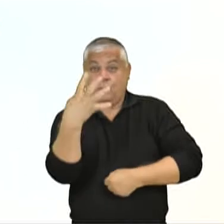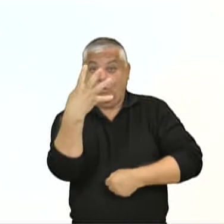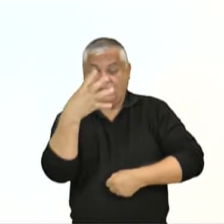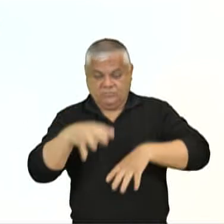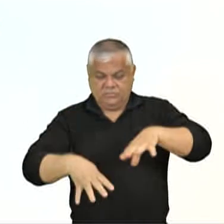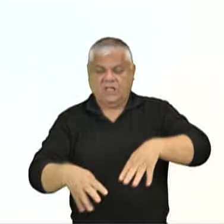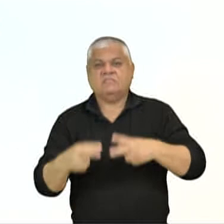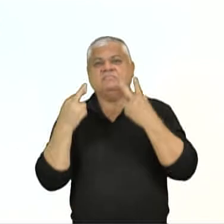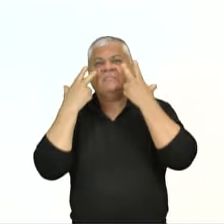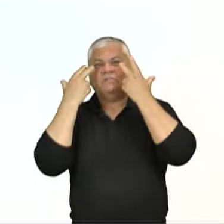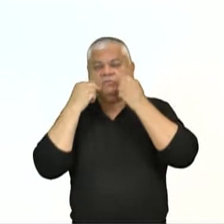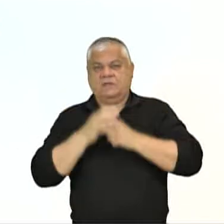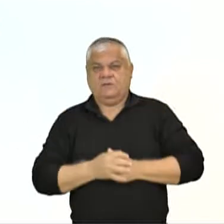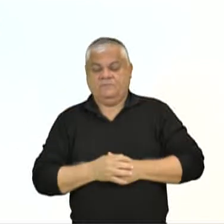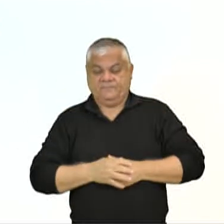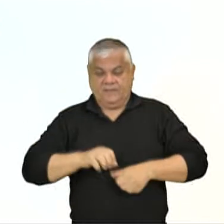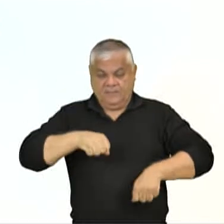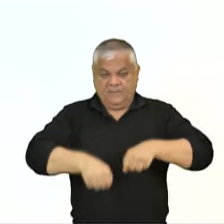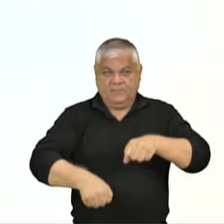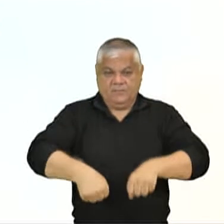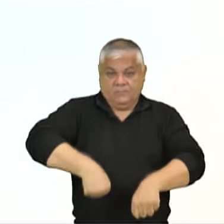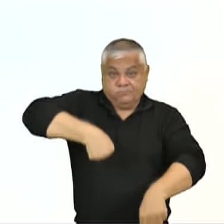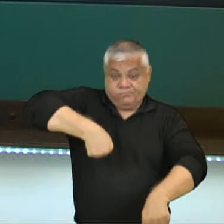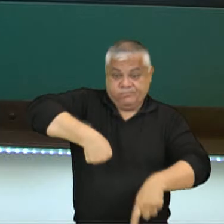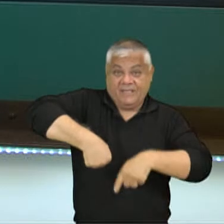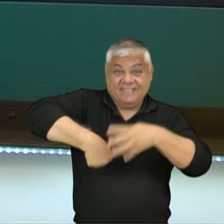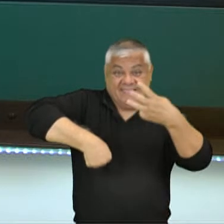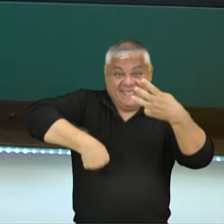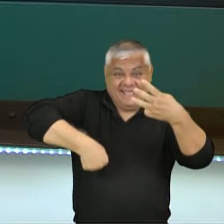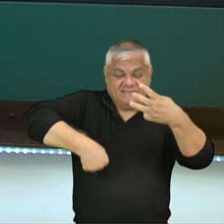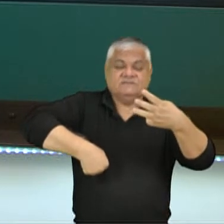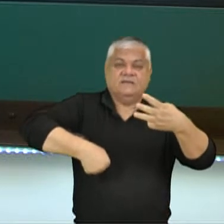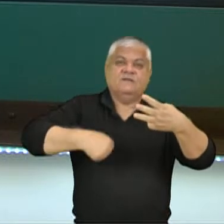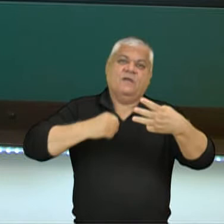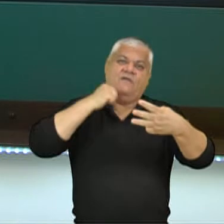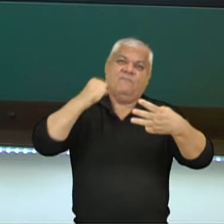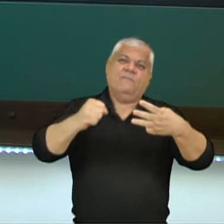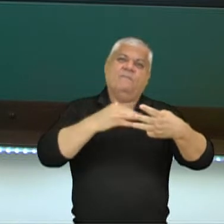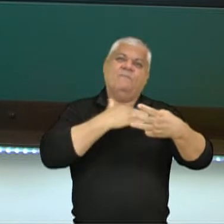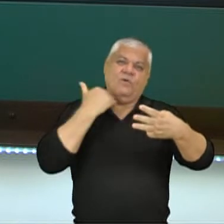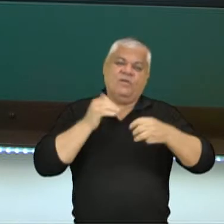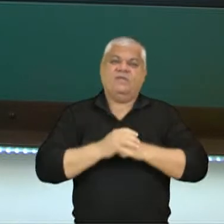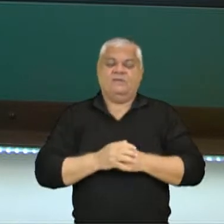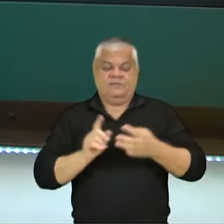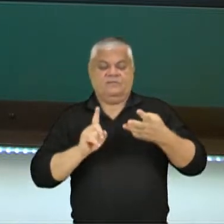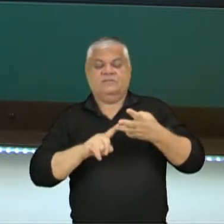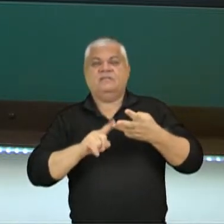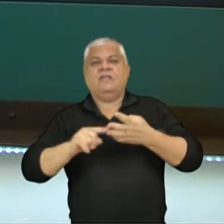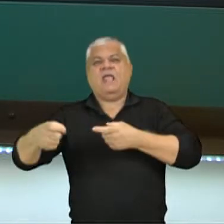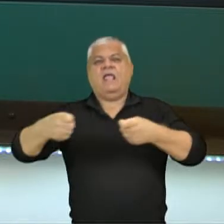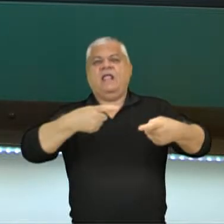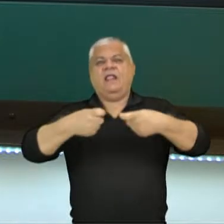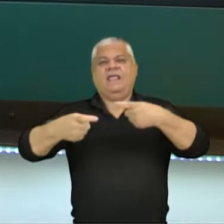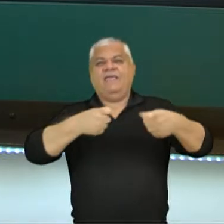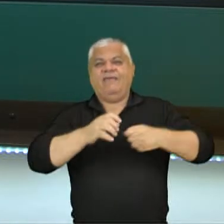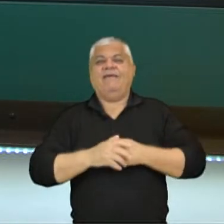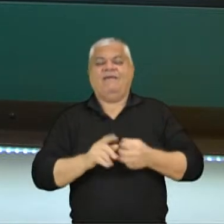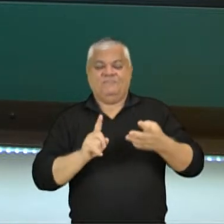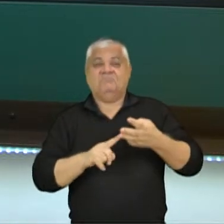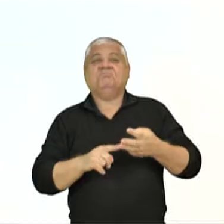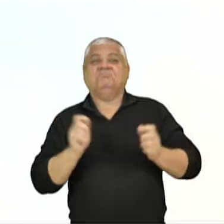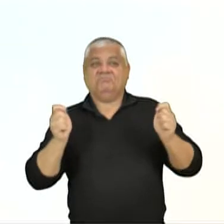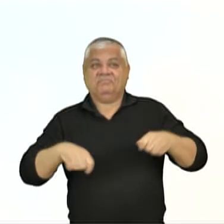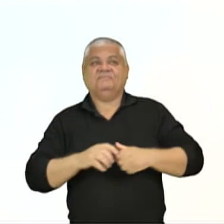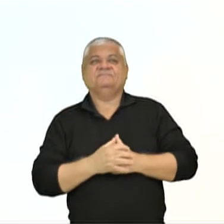natural. Três patas feridas, posteriormente morre e duas patas no chão e durante a batalha ele acabou falecendo. Até hoje é utilizado isso.